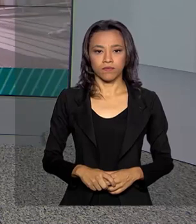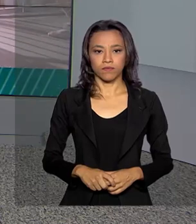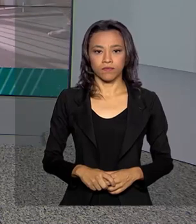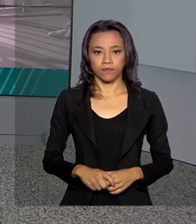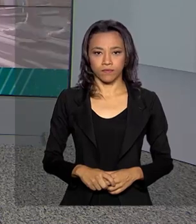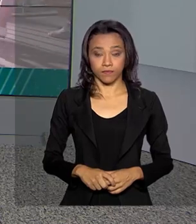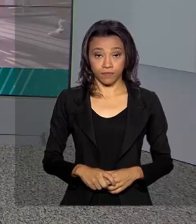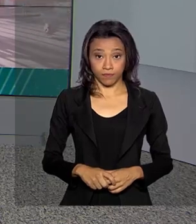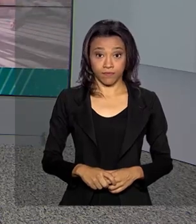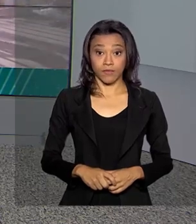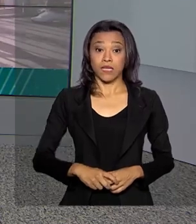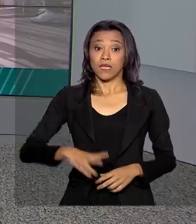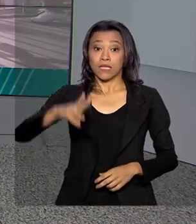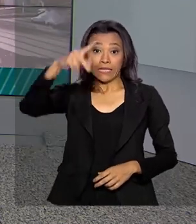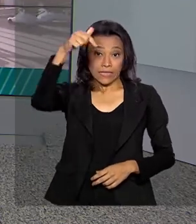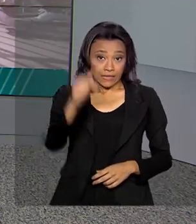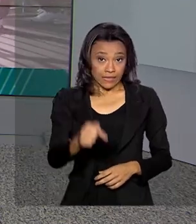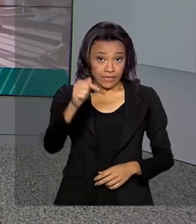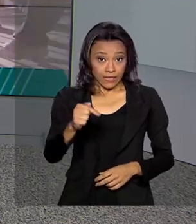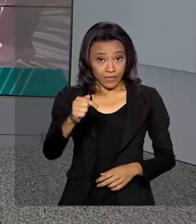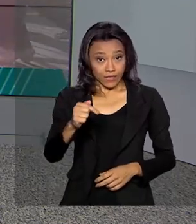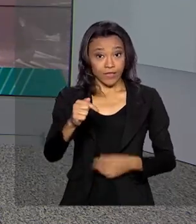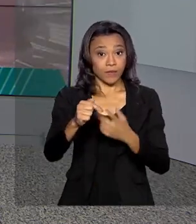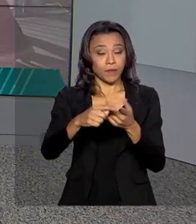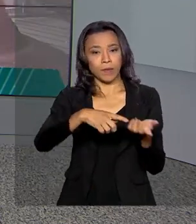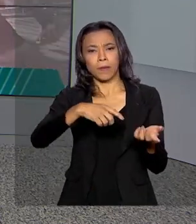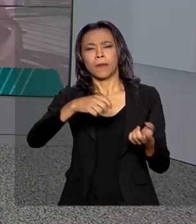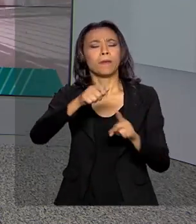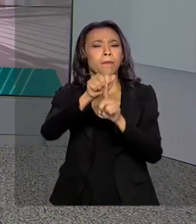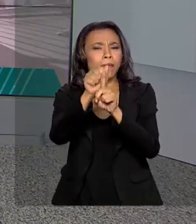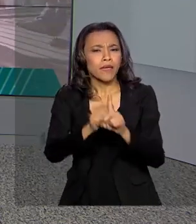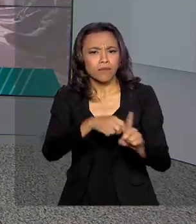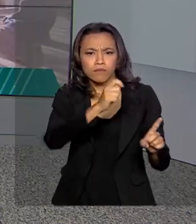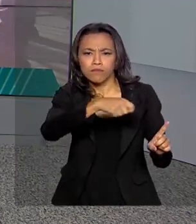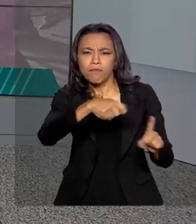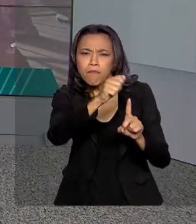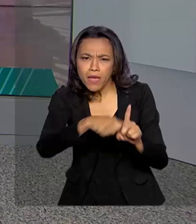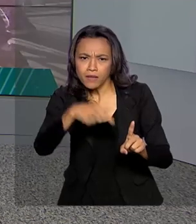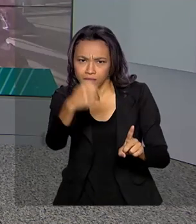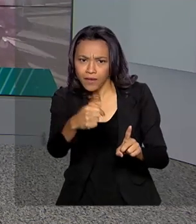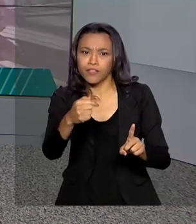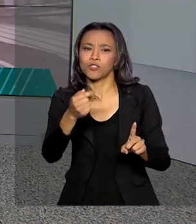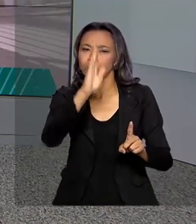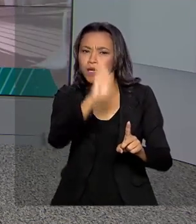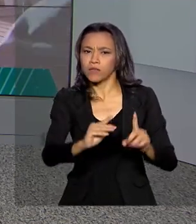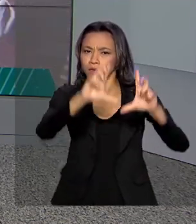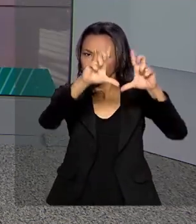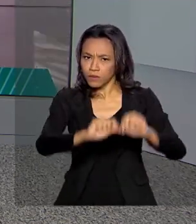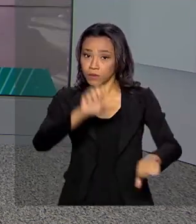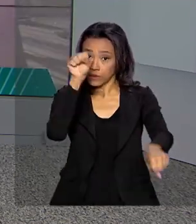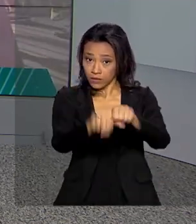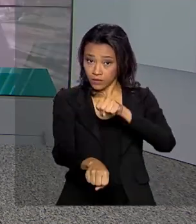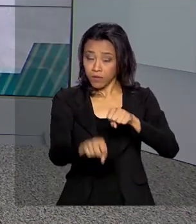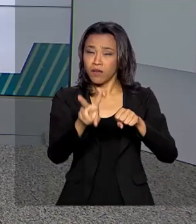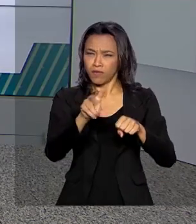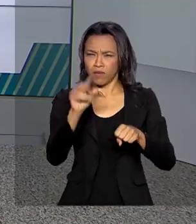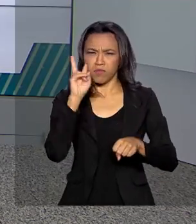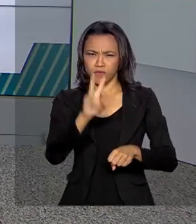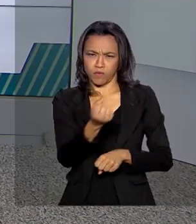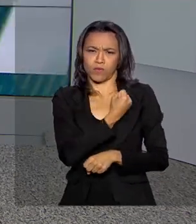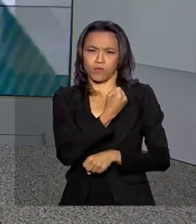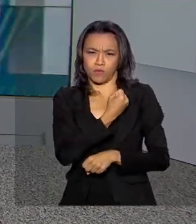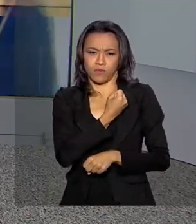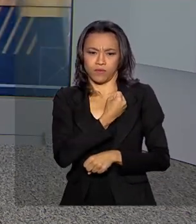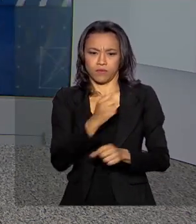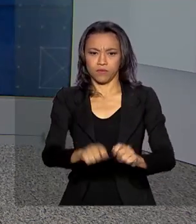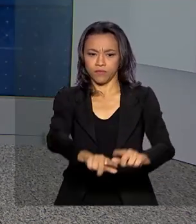Pelo sétimo mês seguido, o Brasil registrou queda nos índices de criminalidade. Vamos ver uns números aqui no telão?